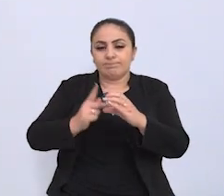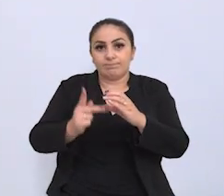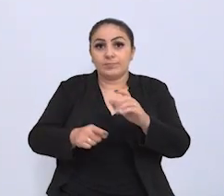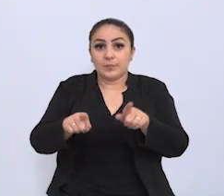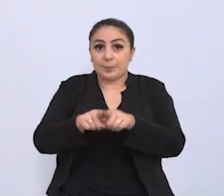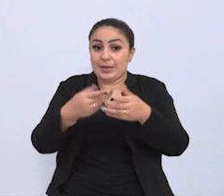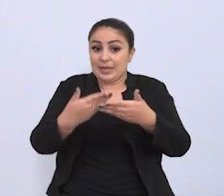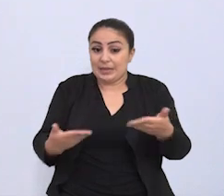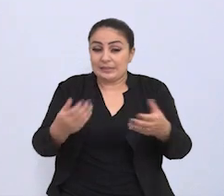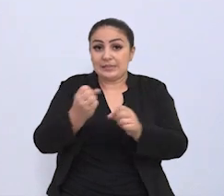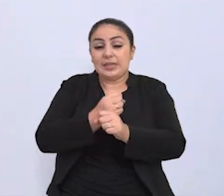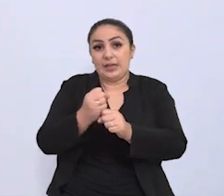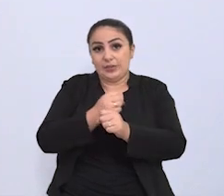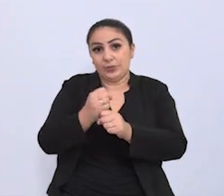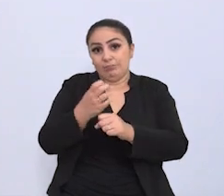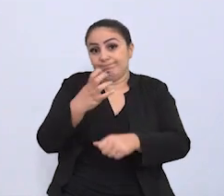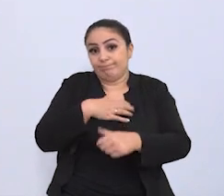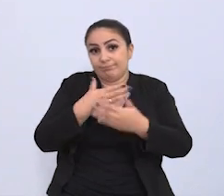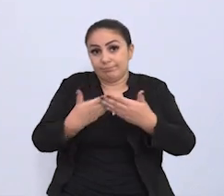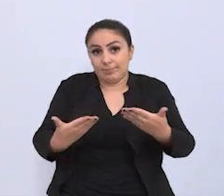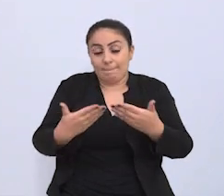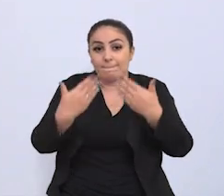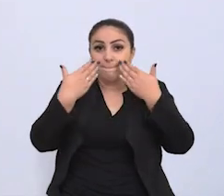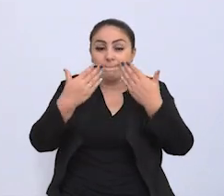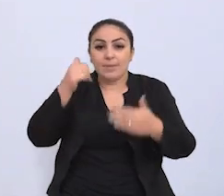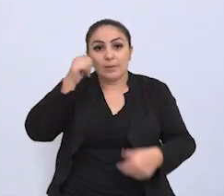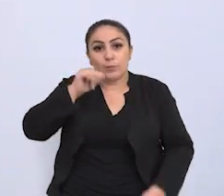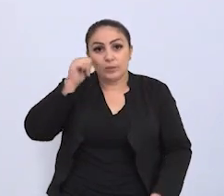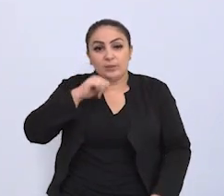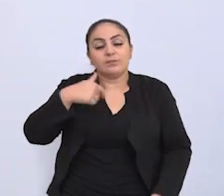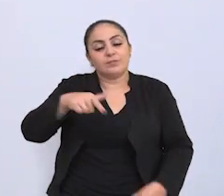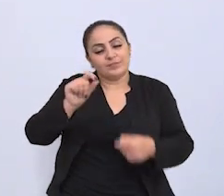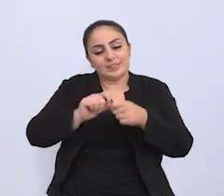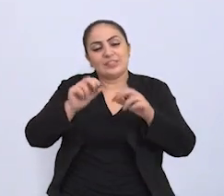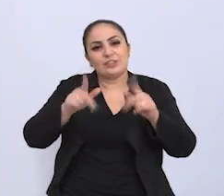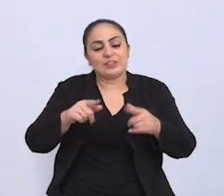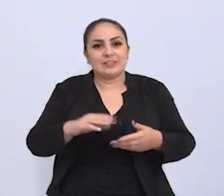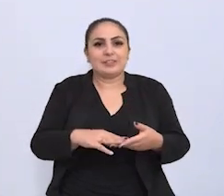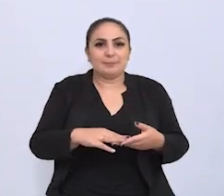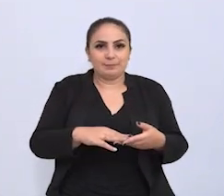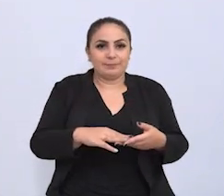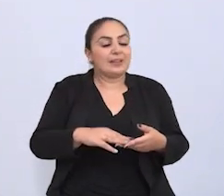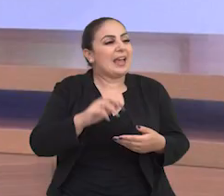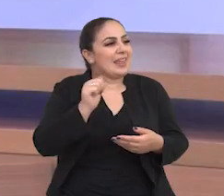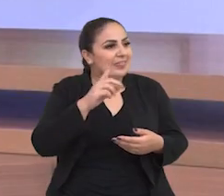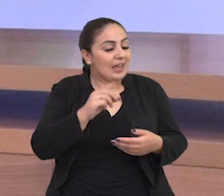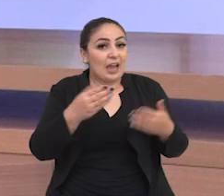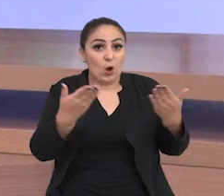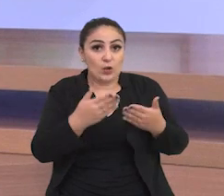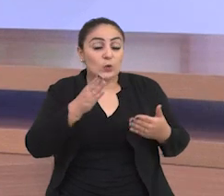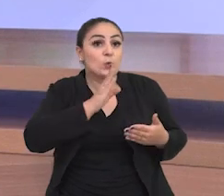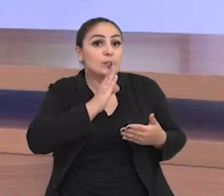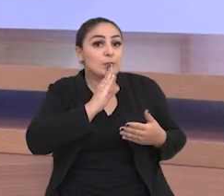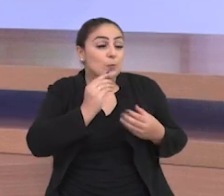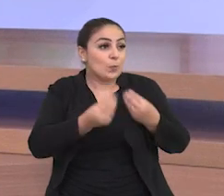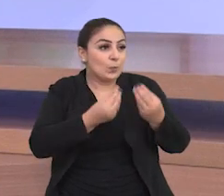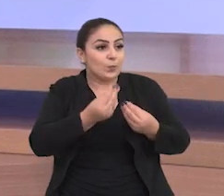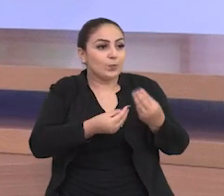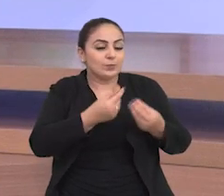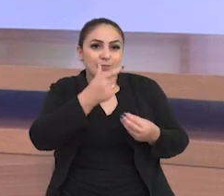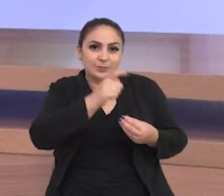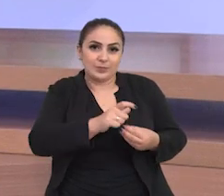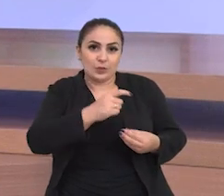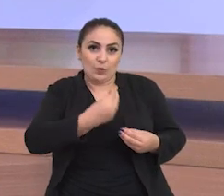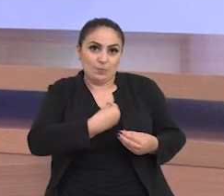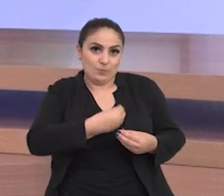e este ano pelo jeito as mulheres vão fazer a diferença. Ada, agora vamos conhecer um pouco então